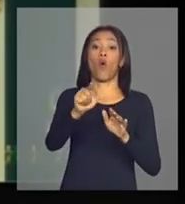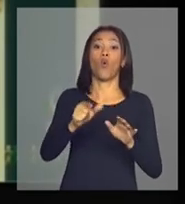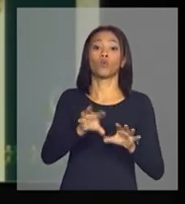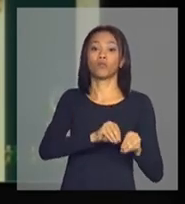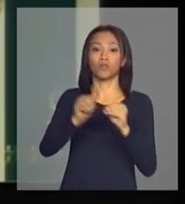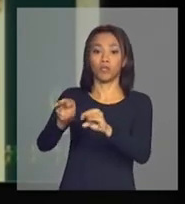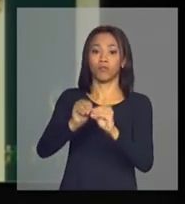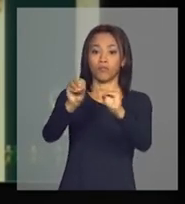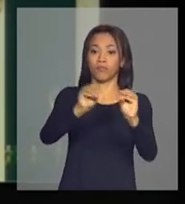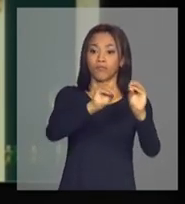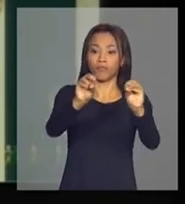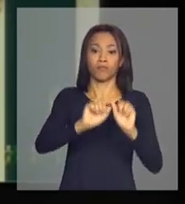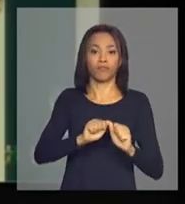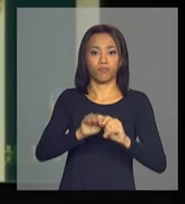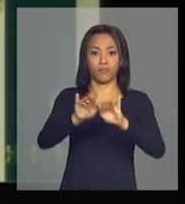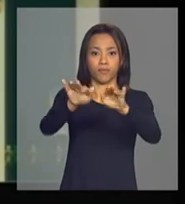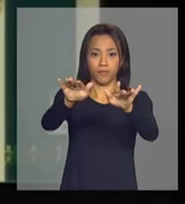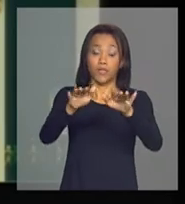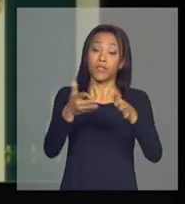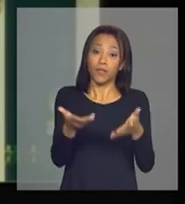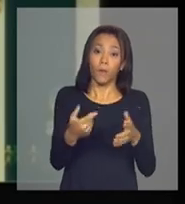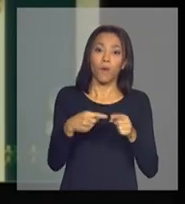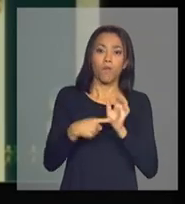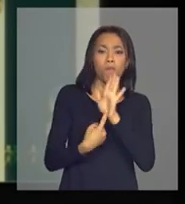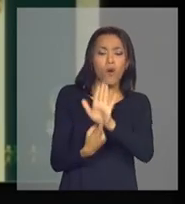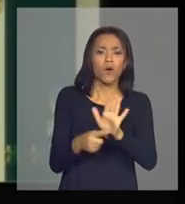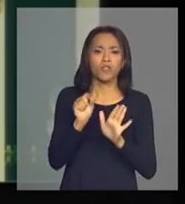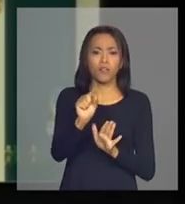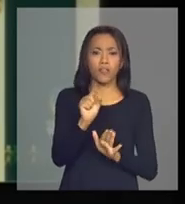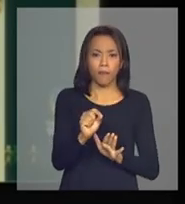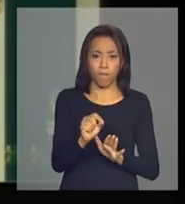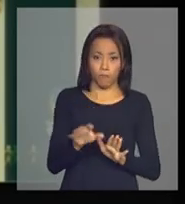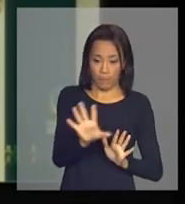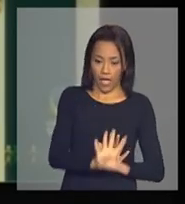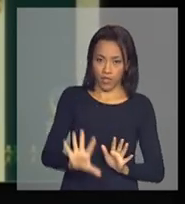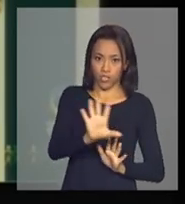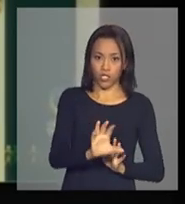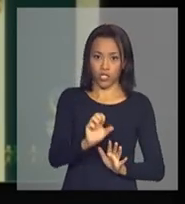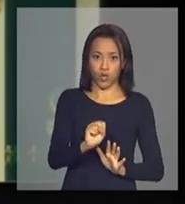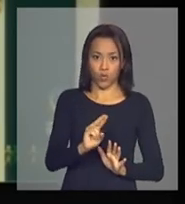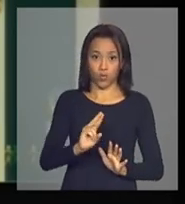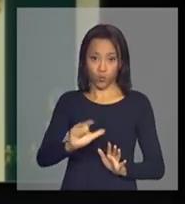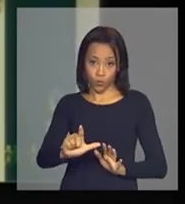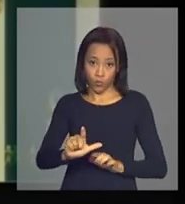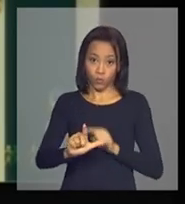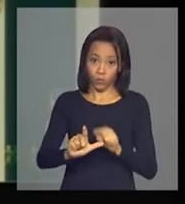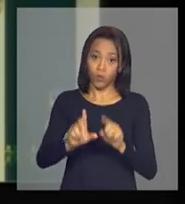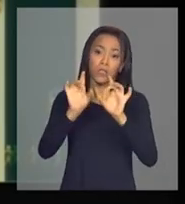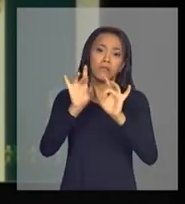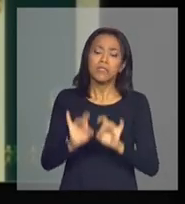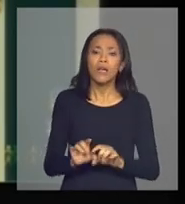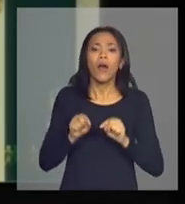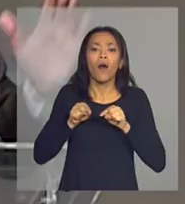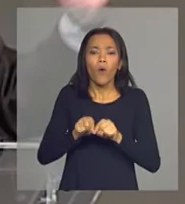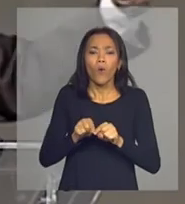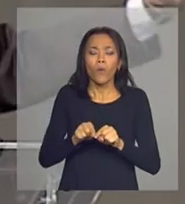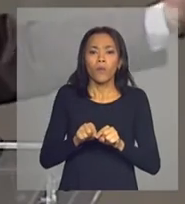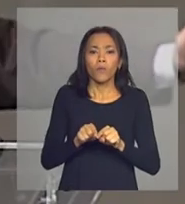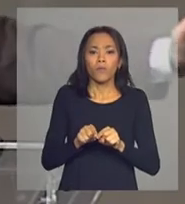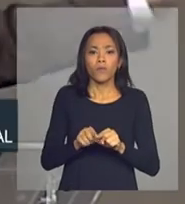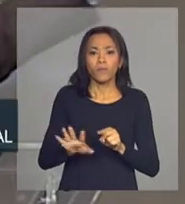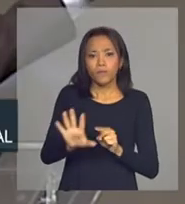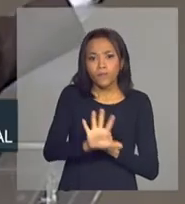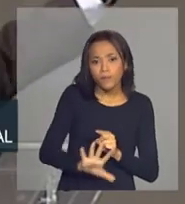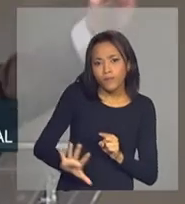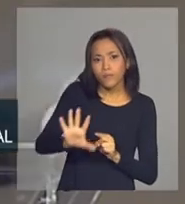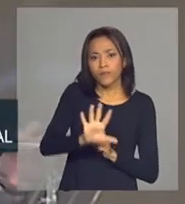década, e nós observamos que na região Sul, especialmente em toda a região